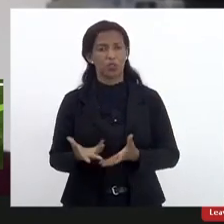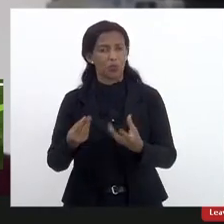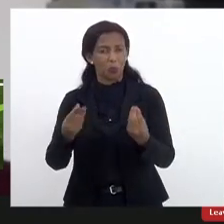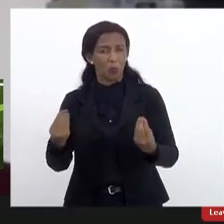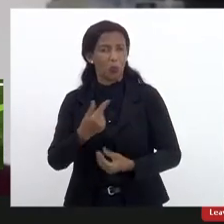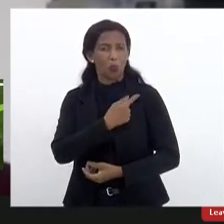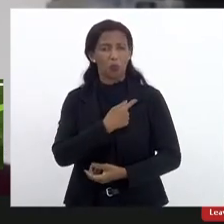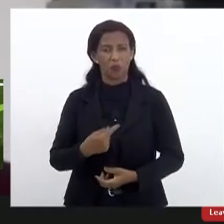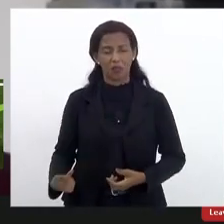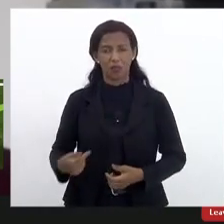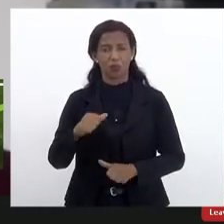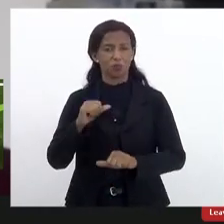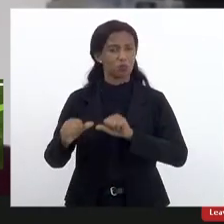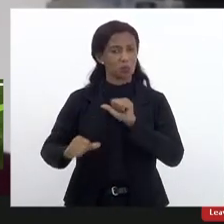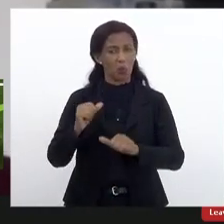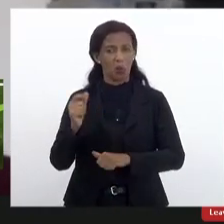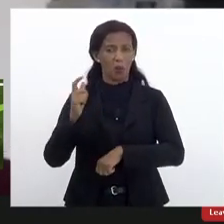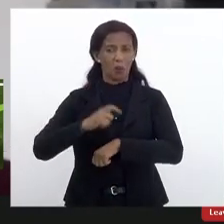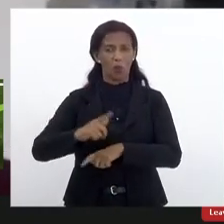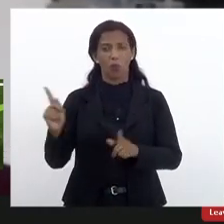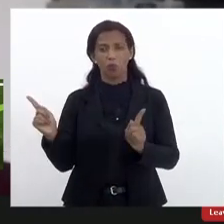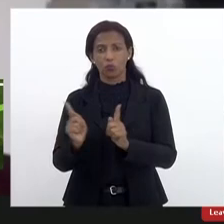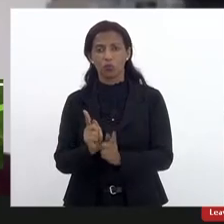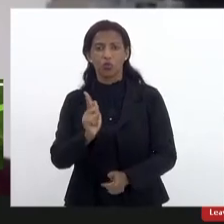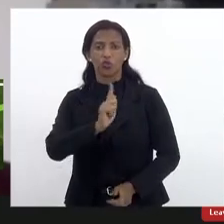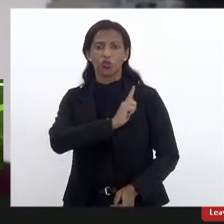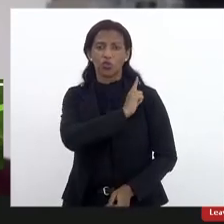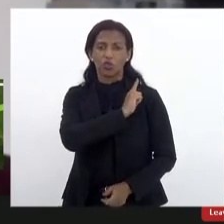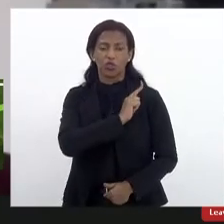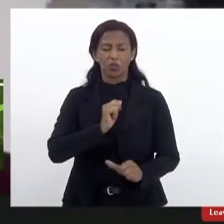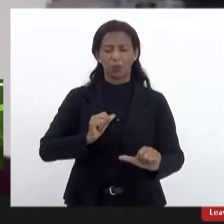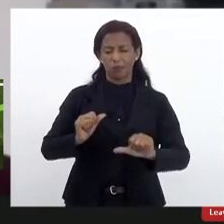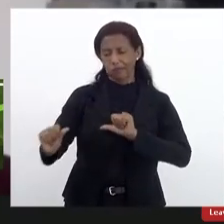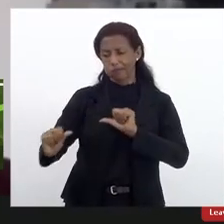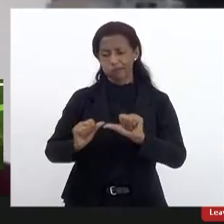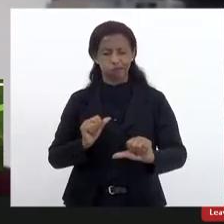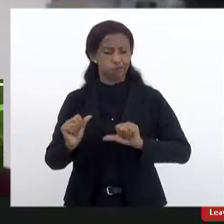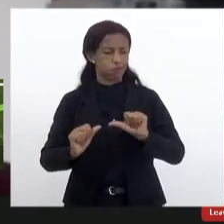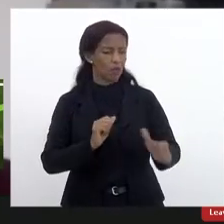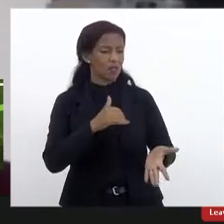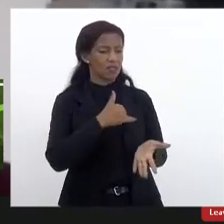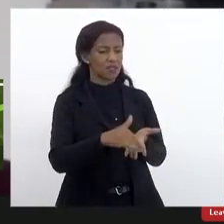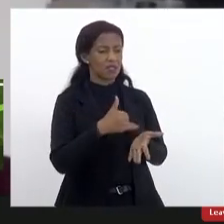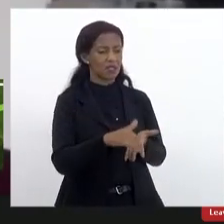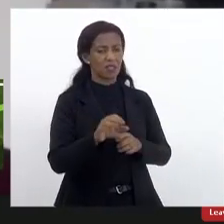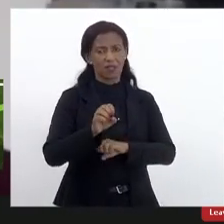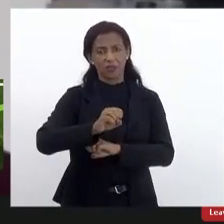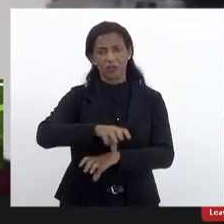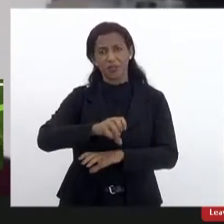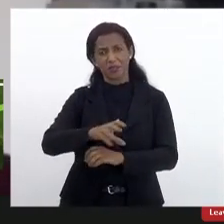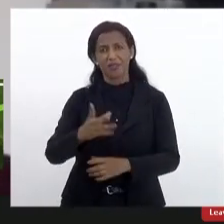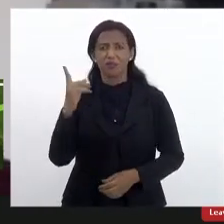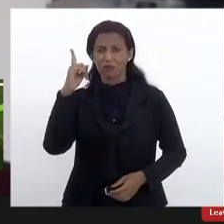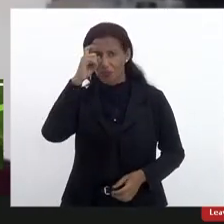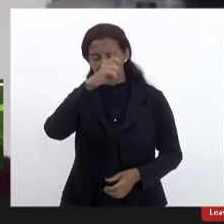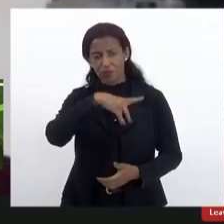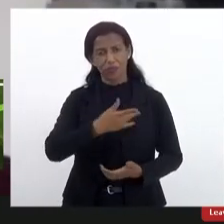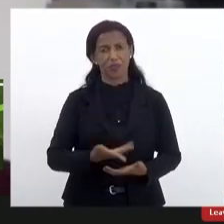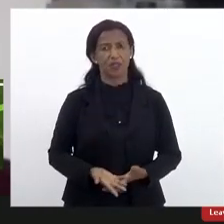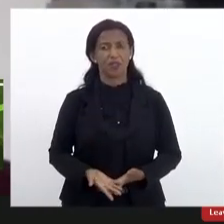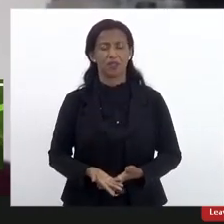governadores em pouco tempo de gestão muita alternância muitos secretários de educação então fica também muito